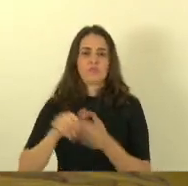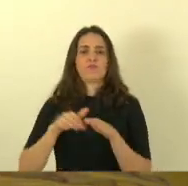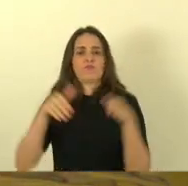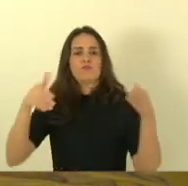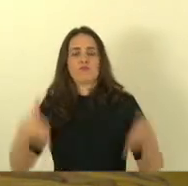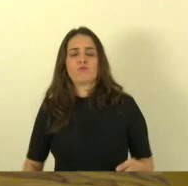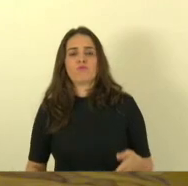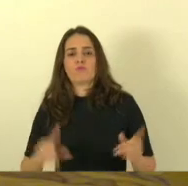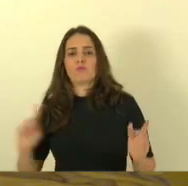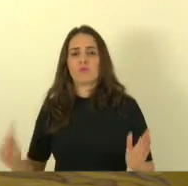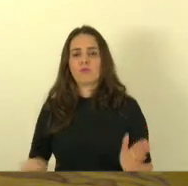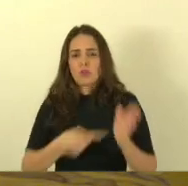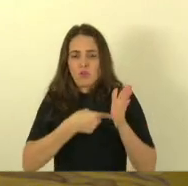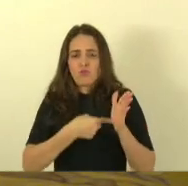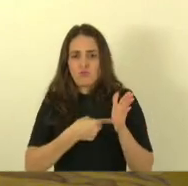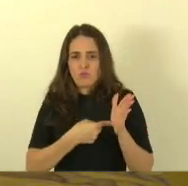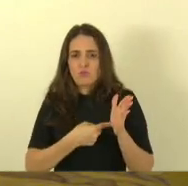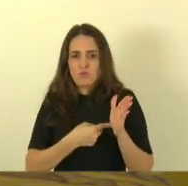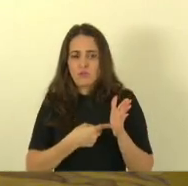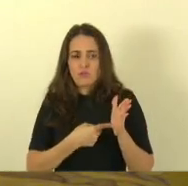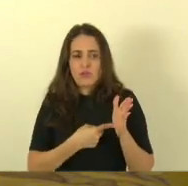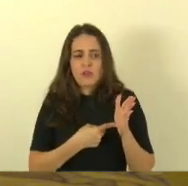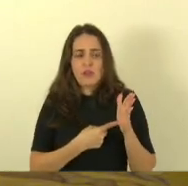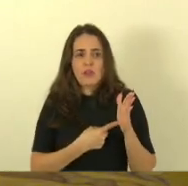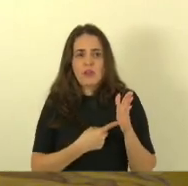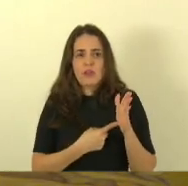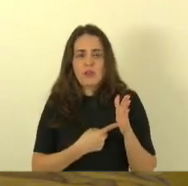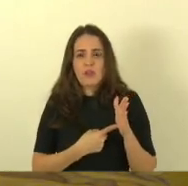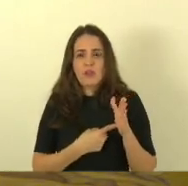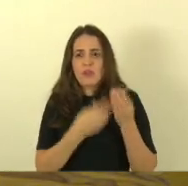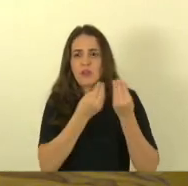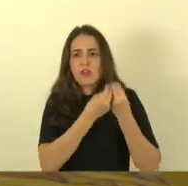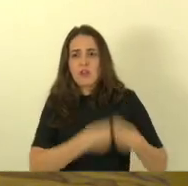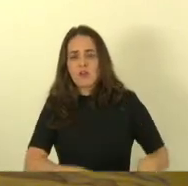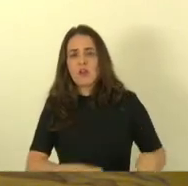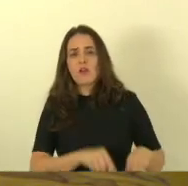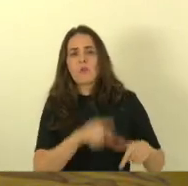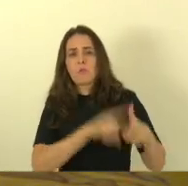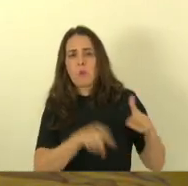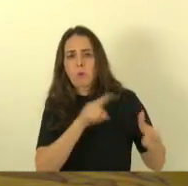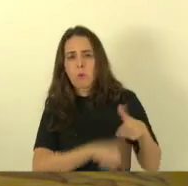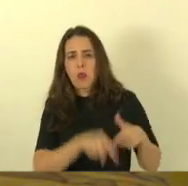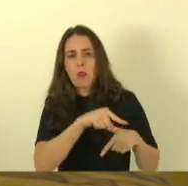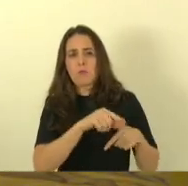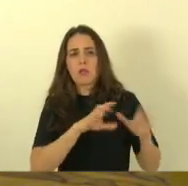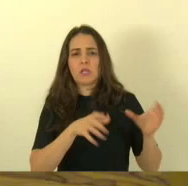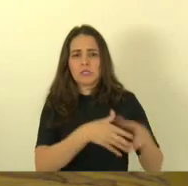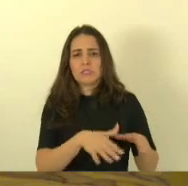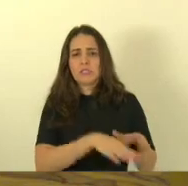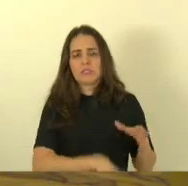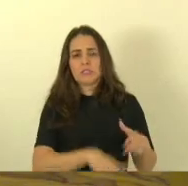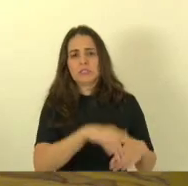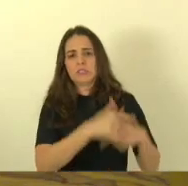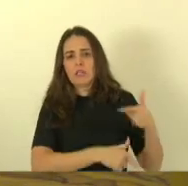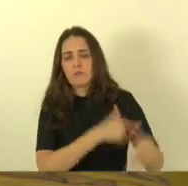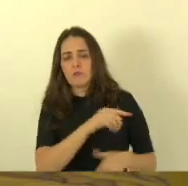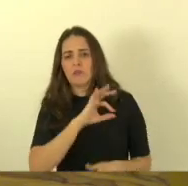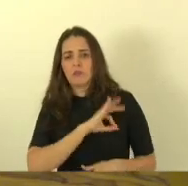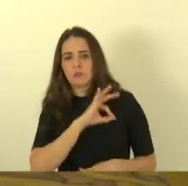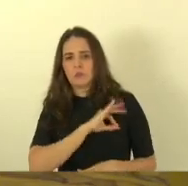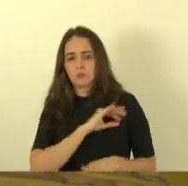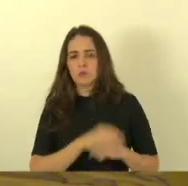e denunciar a precariedade do serviço policial no Espírito Santo que ao invés de